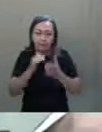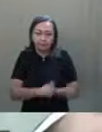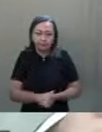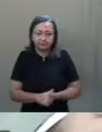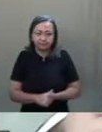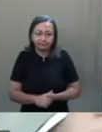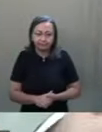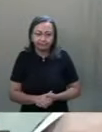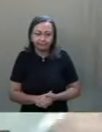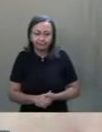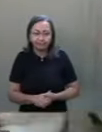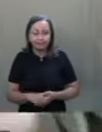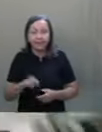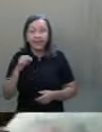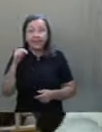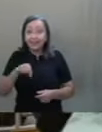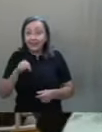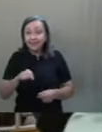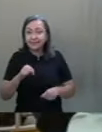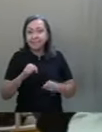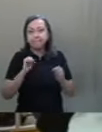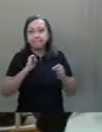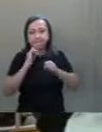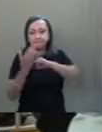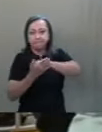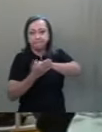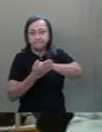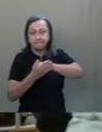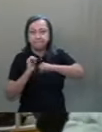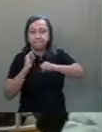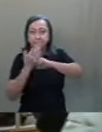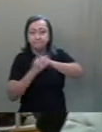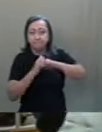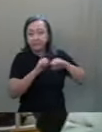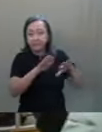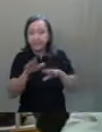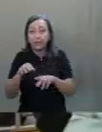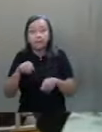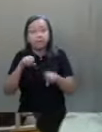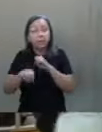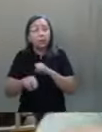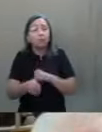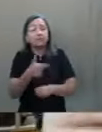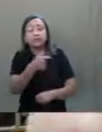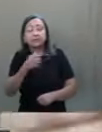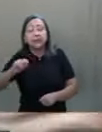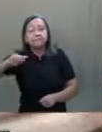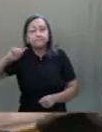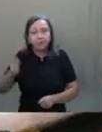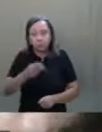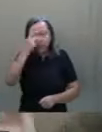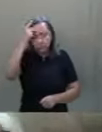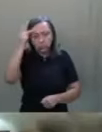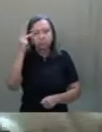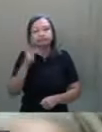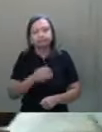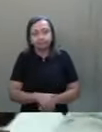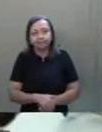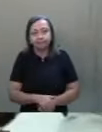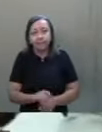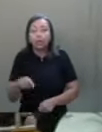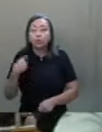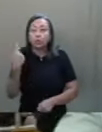Nessa pandemia, que matou quase 700 mil pessoas, nós chegamos